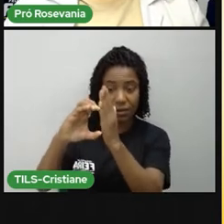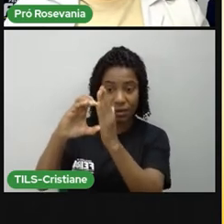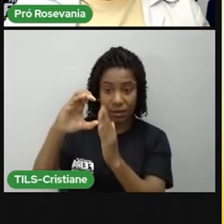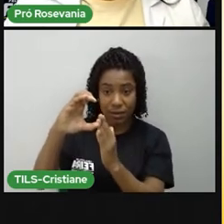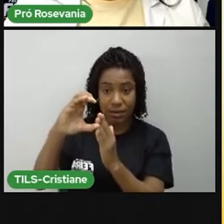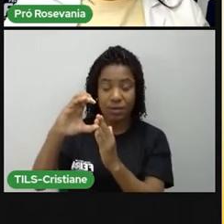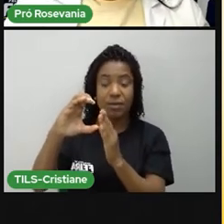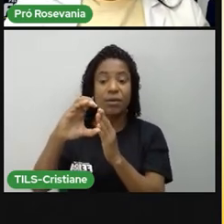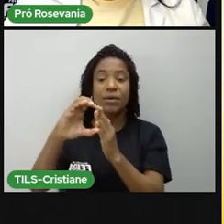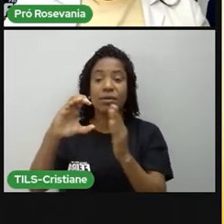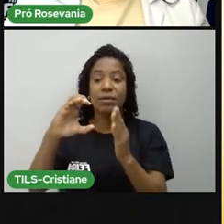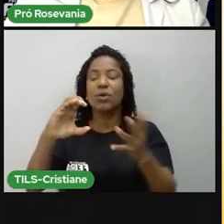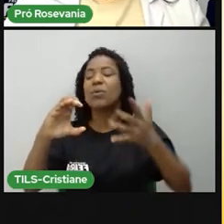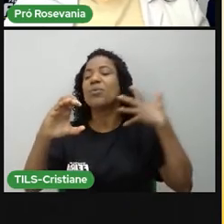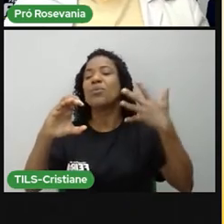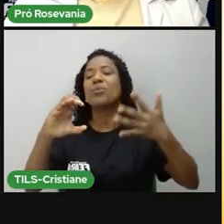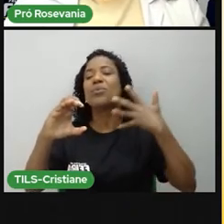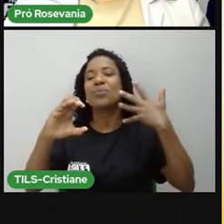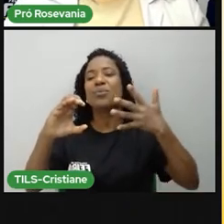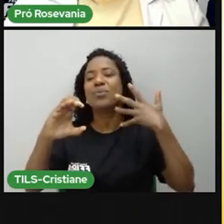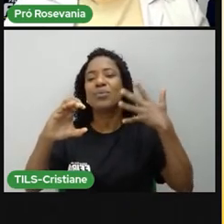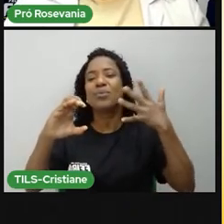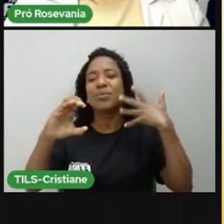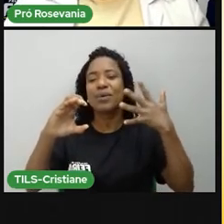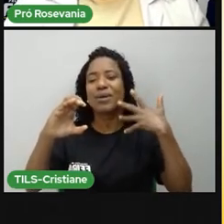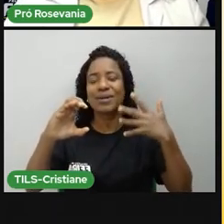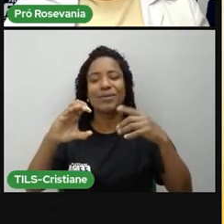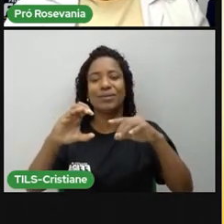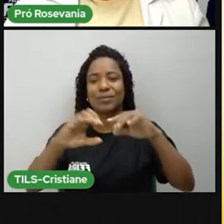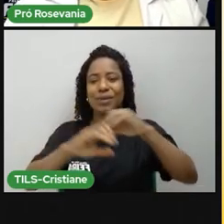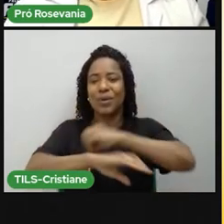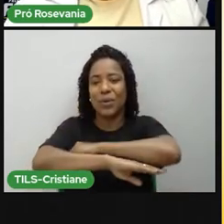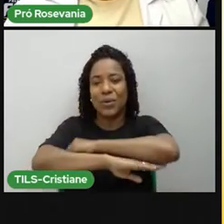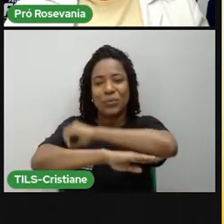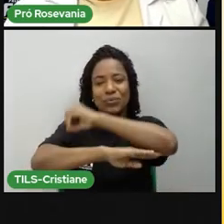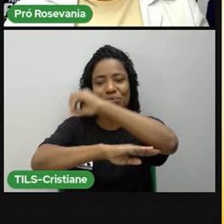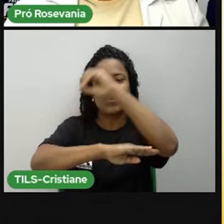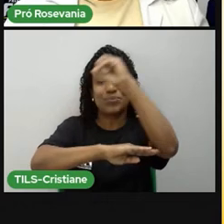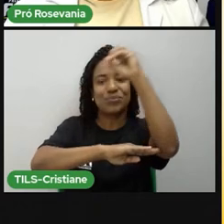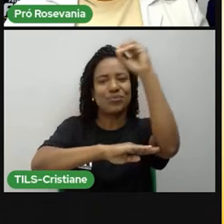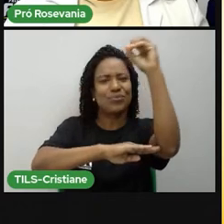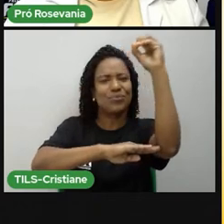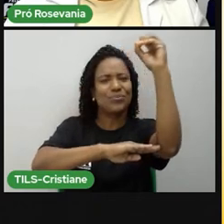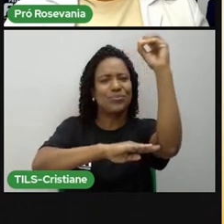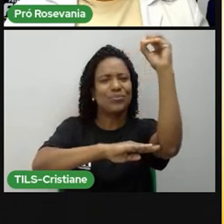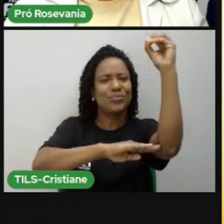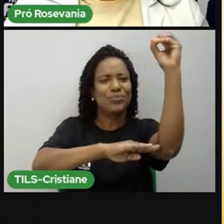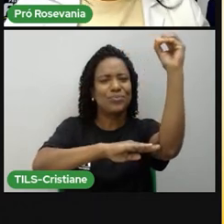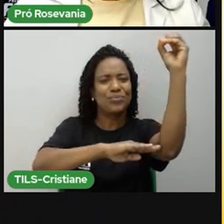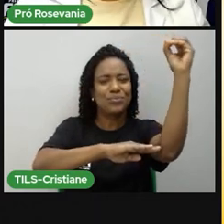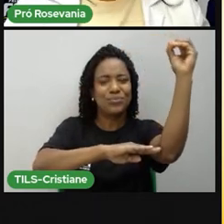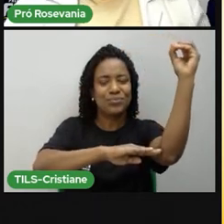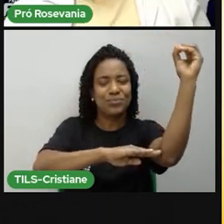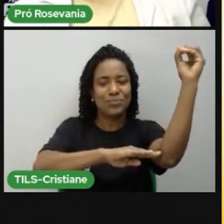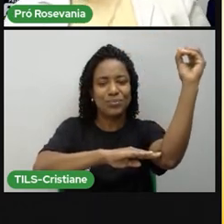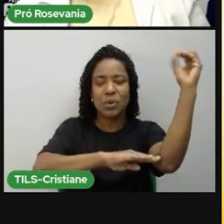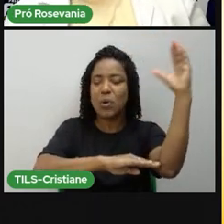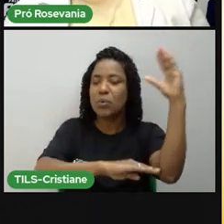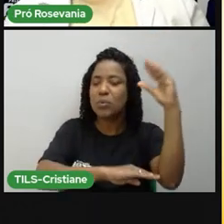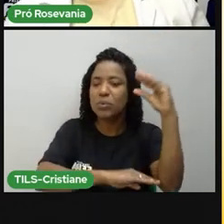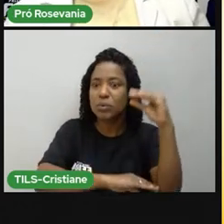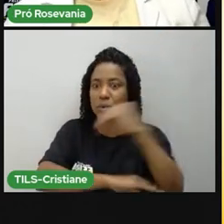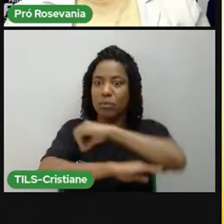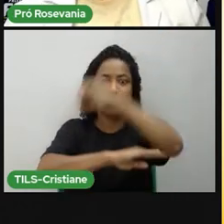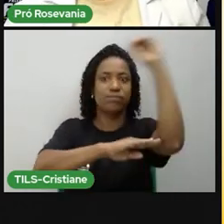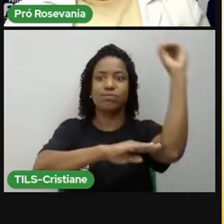vou ter os dias mais longos, e aqui eu vou ter as noites mais longas. Então o período claro mais longo e